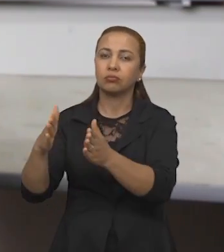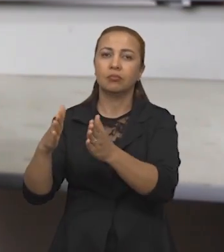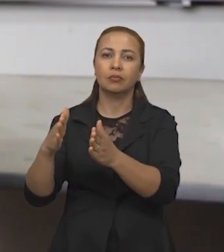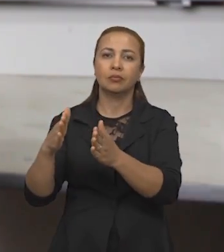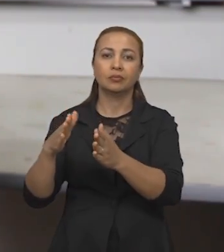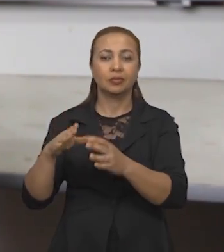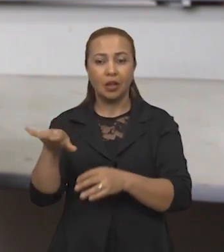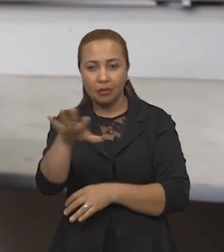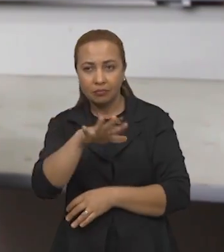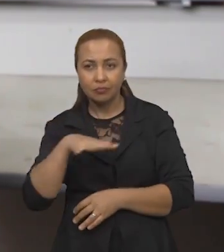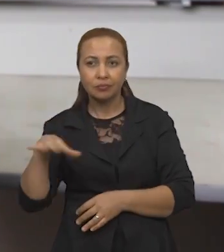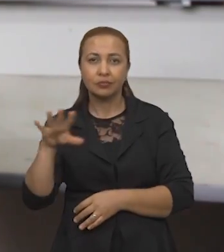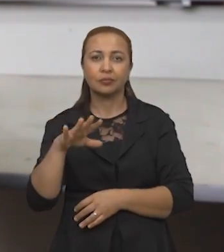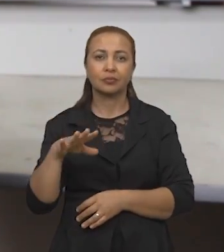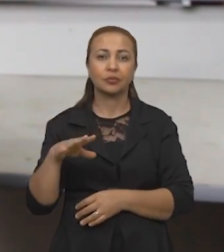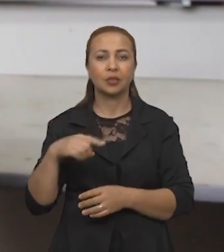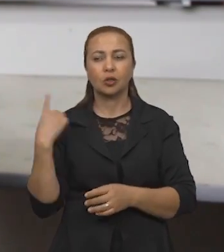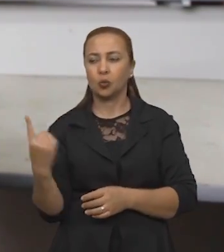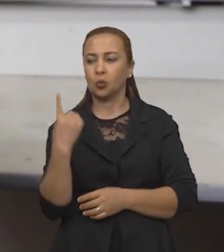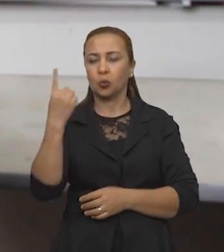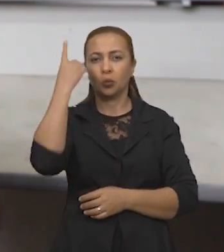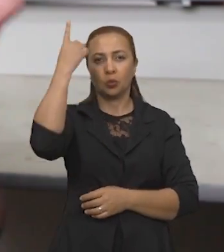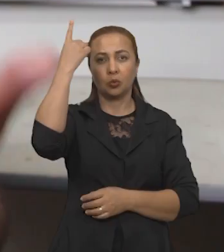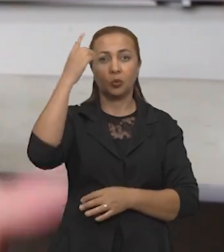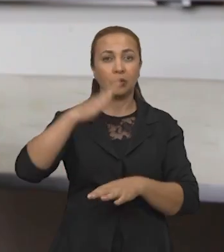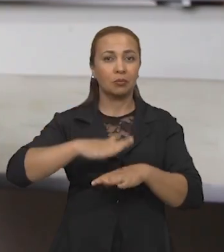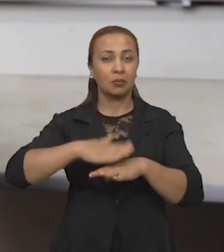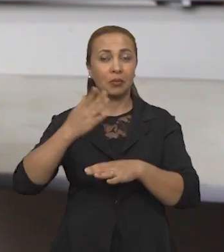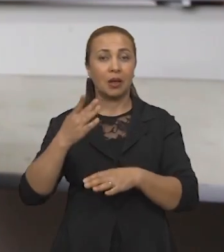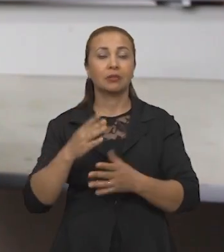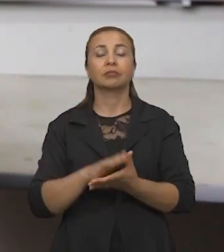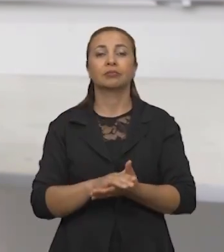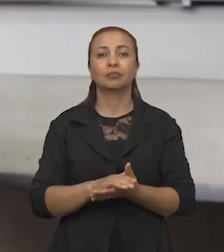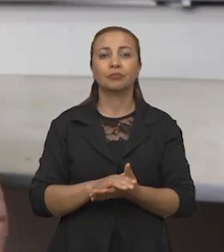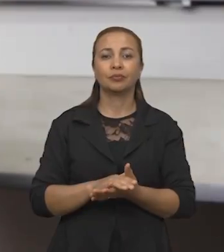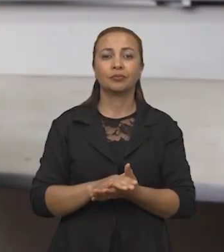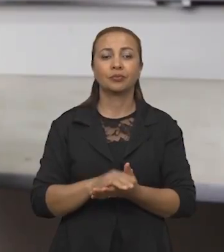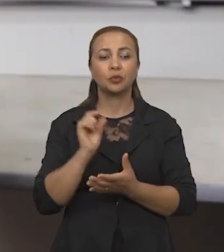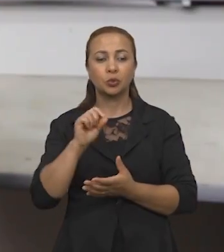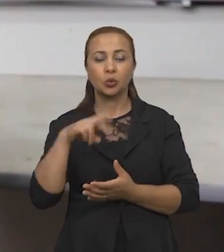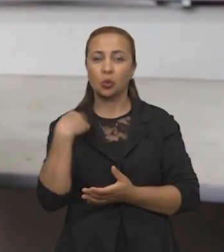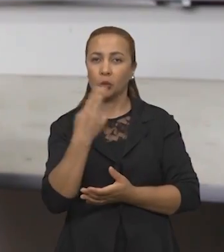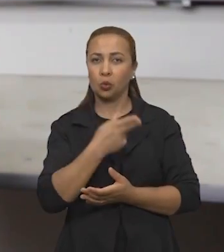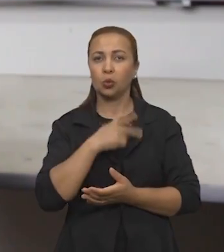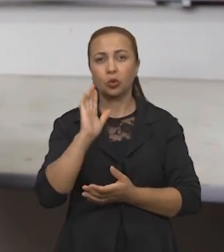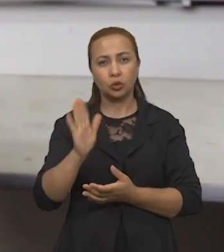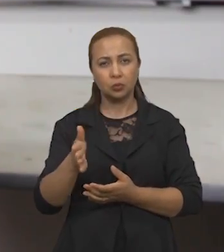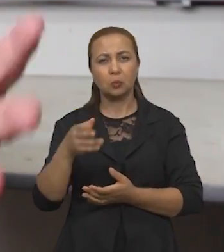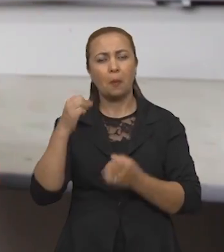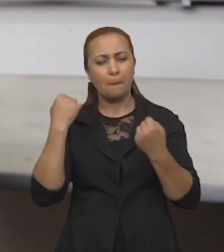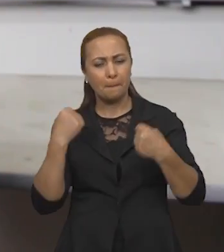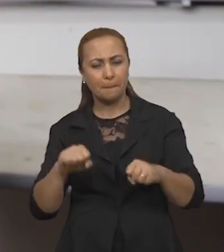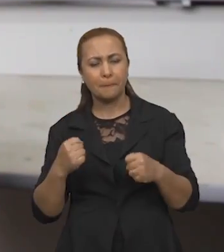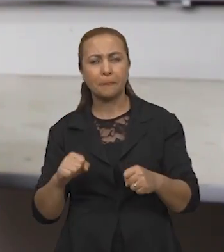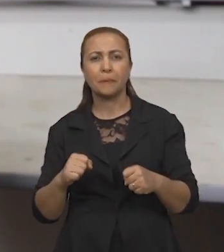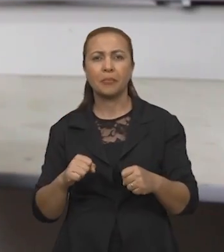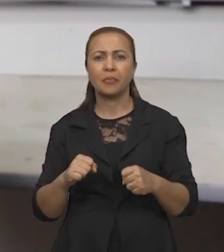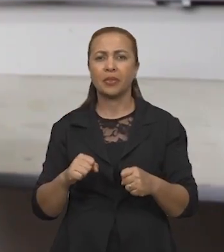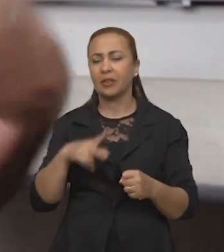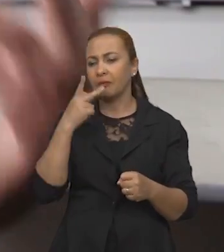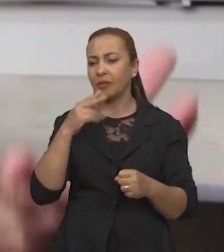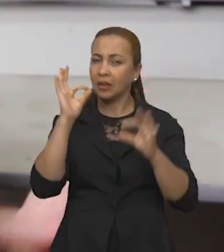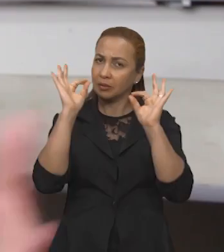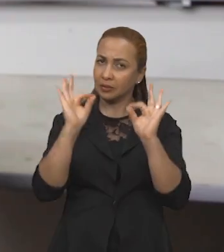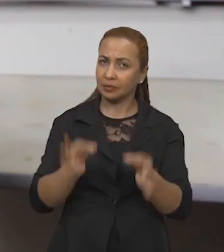áreas de uma altitude mais elevada. O que a gente já pode, né,